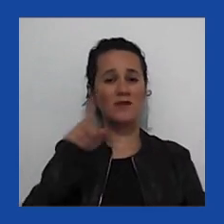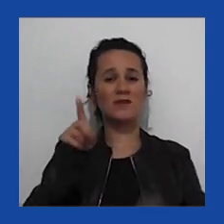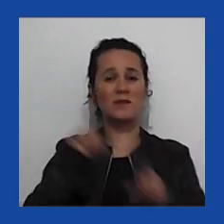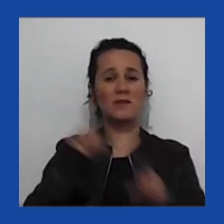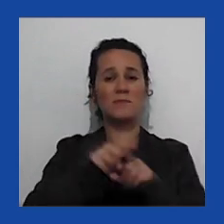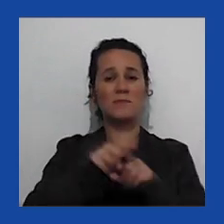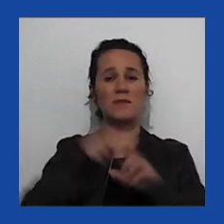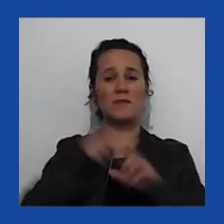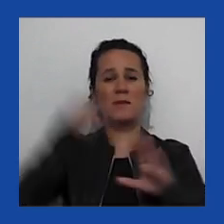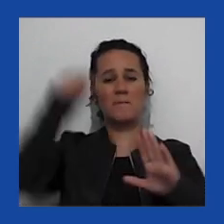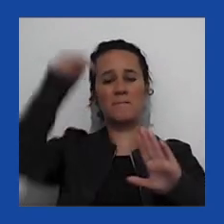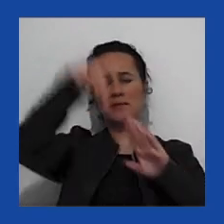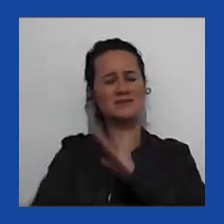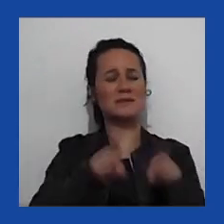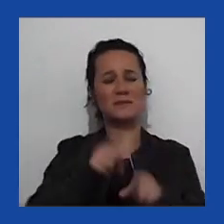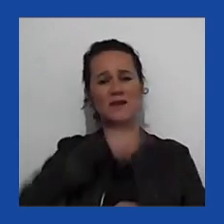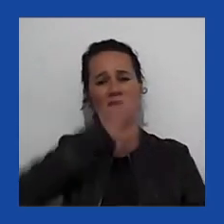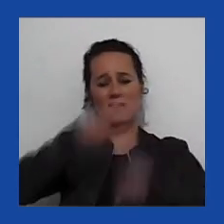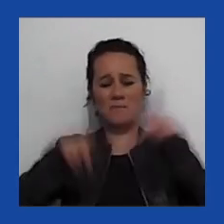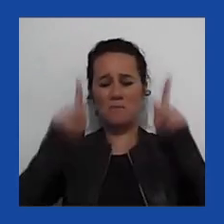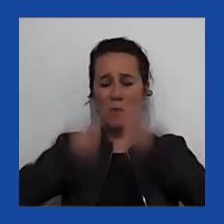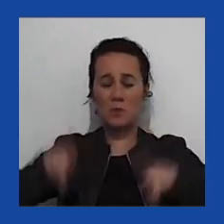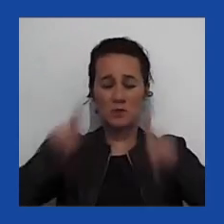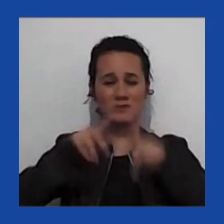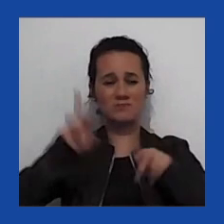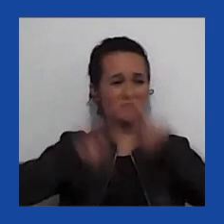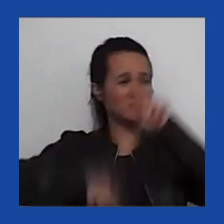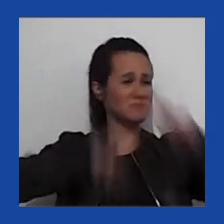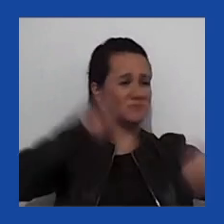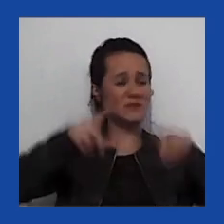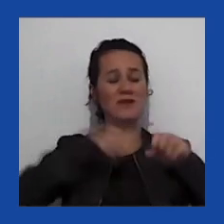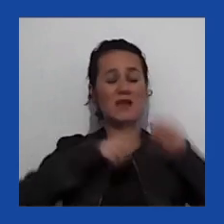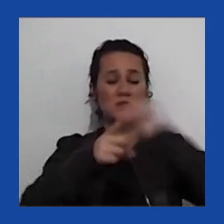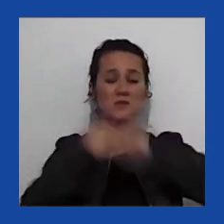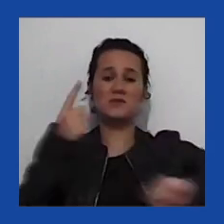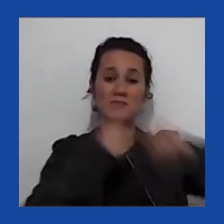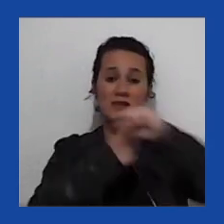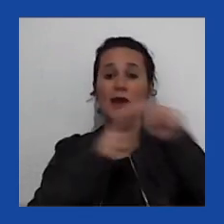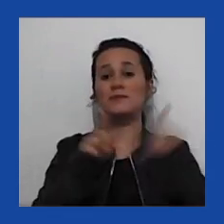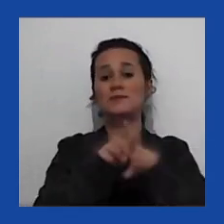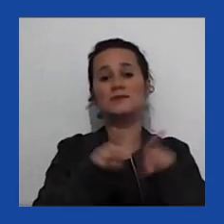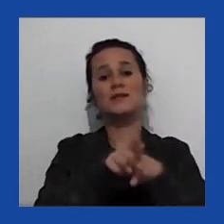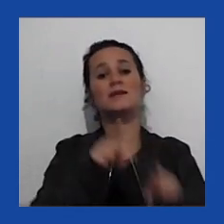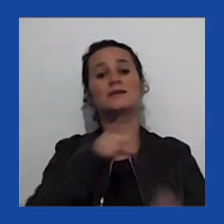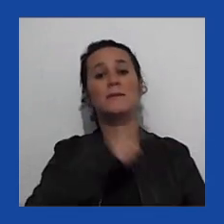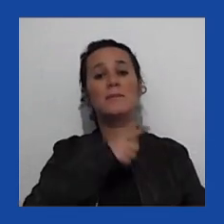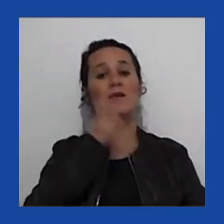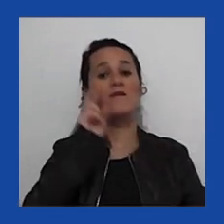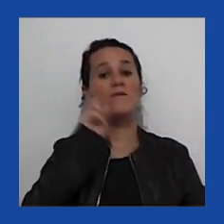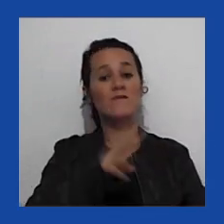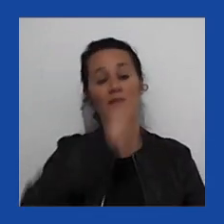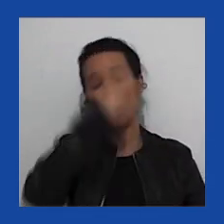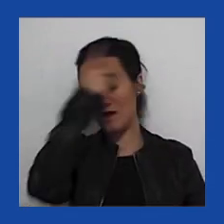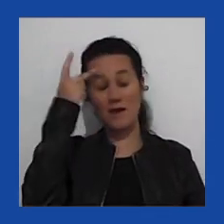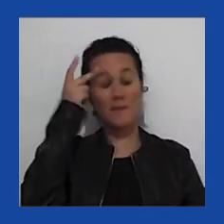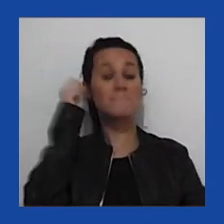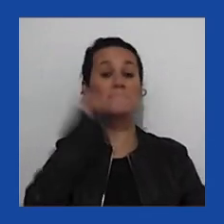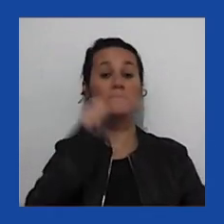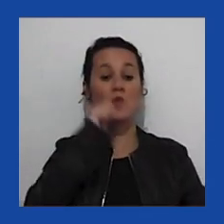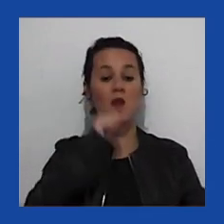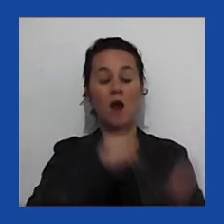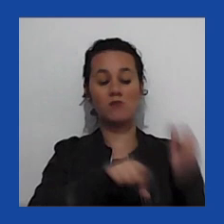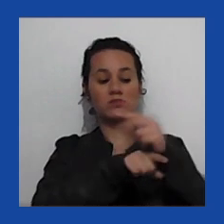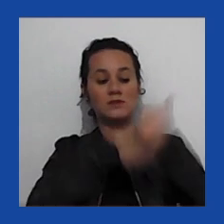média de muitos segmentos da população. Na área social, podemos ver a entrada das mulheres no mercado de